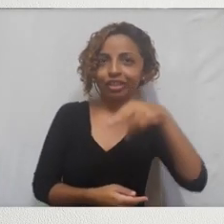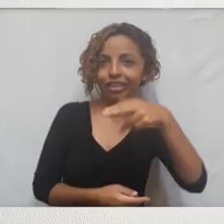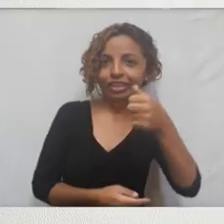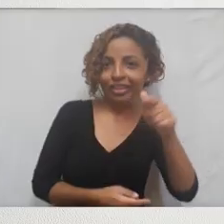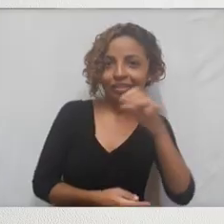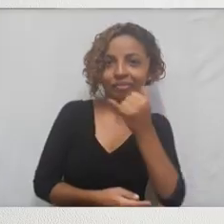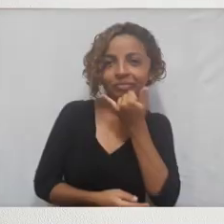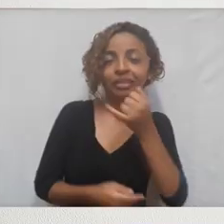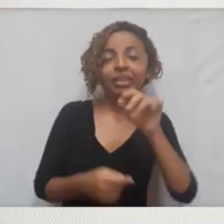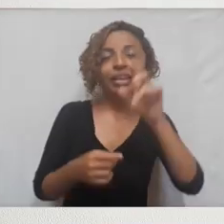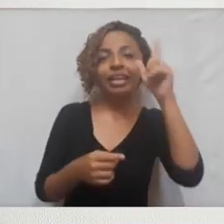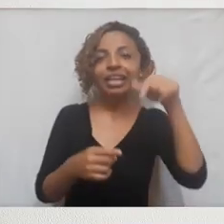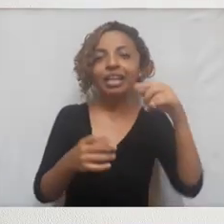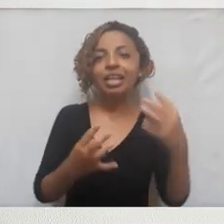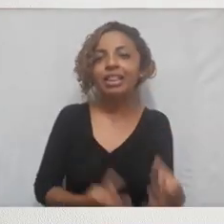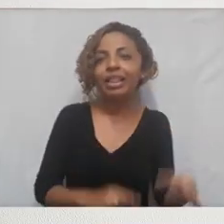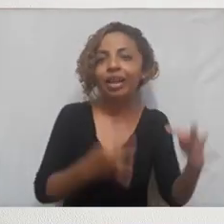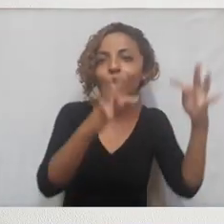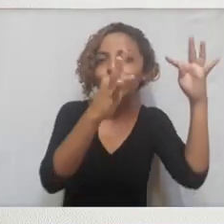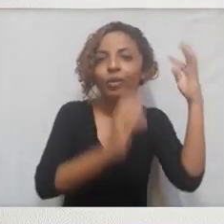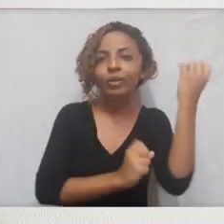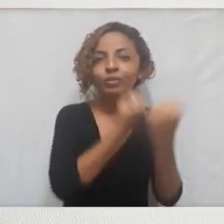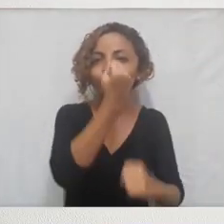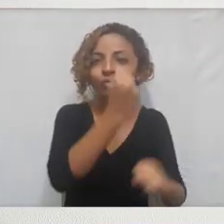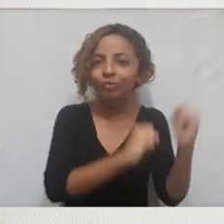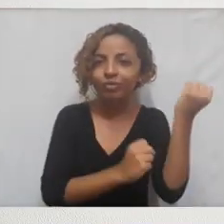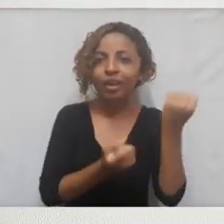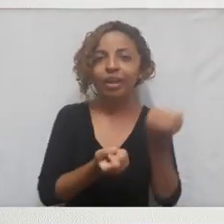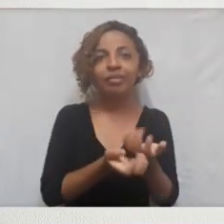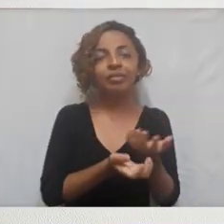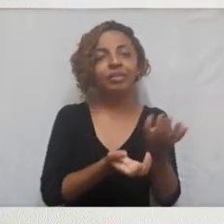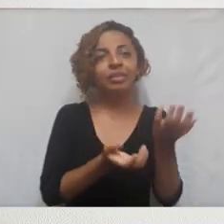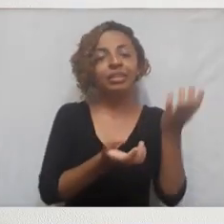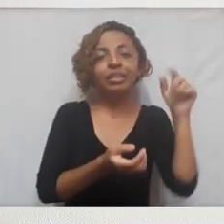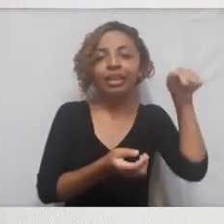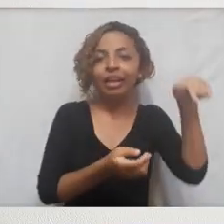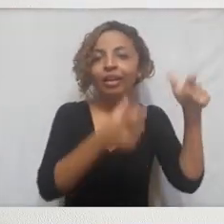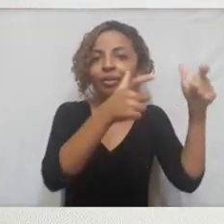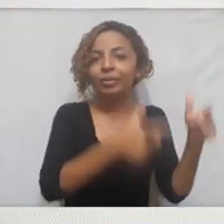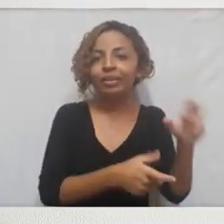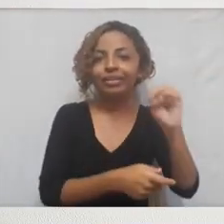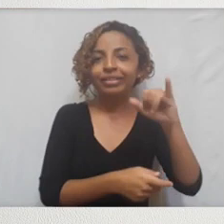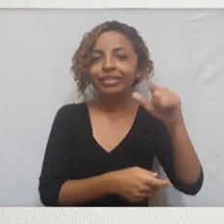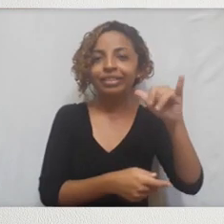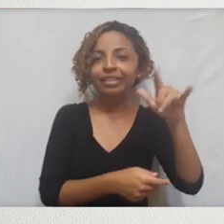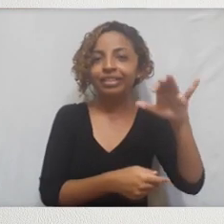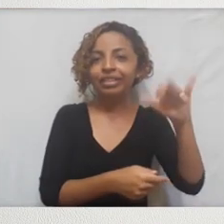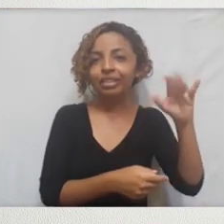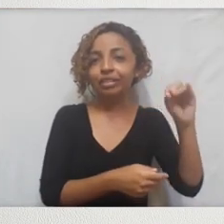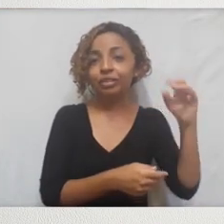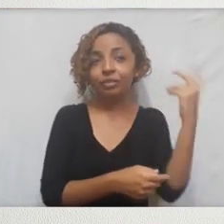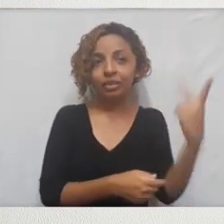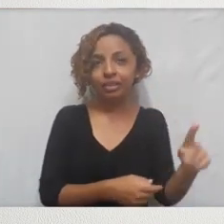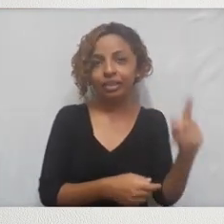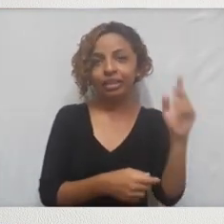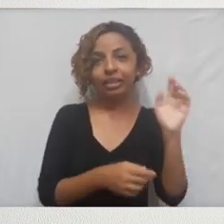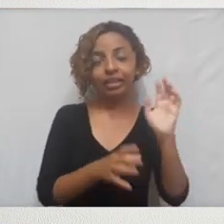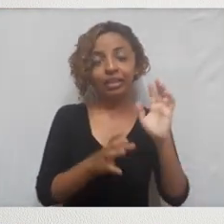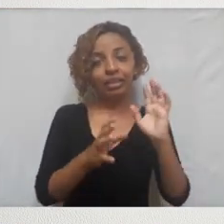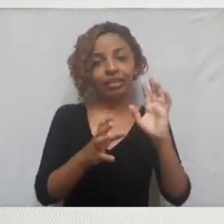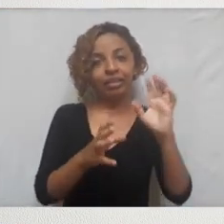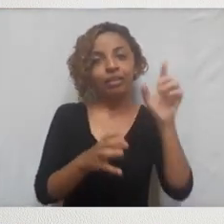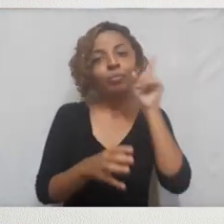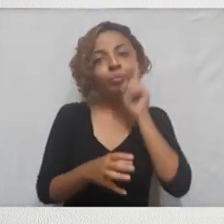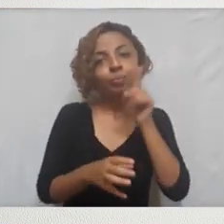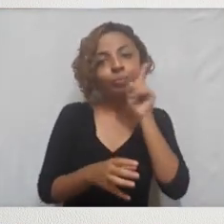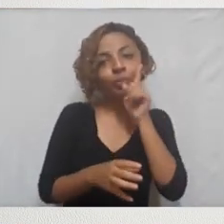ascensão das empresas de tecnologia no Vale do Silício. No Vale do Silício, mas aqui é na parte leste dos